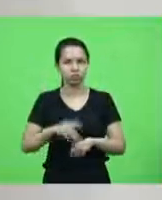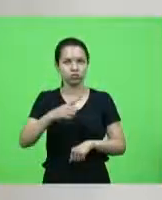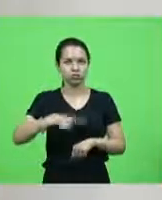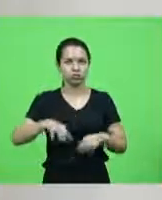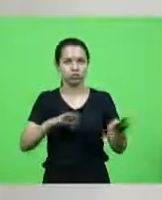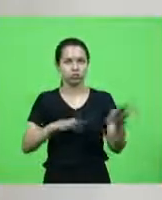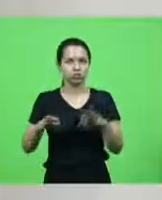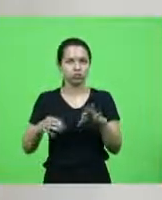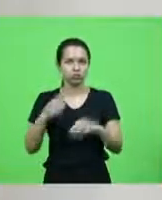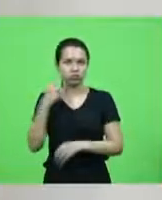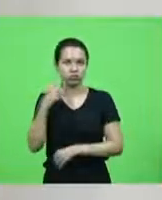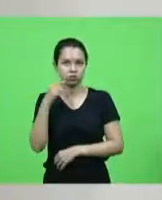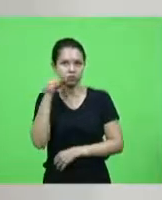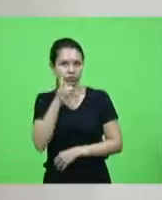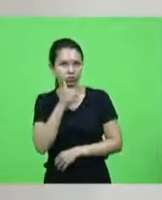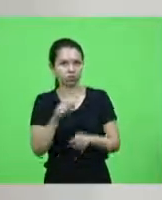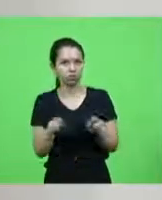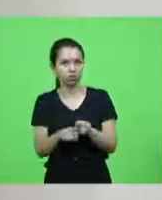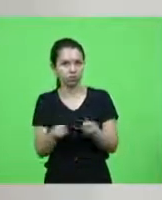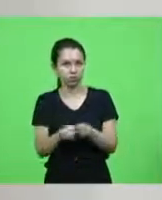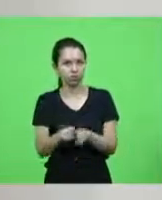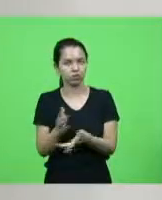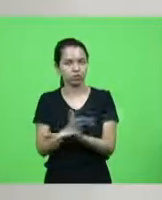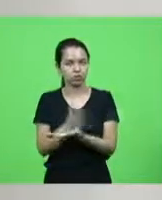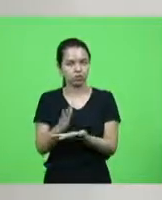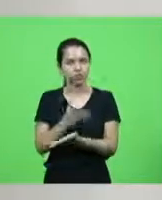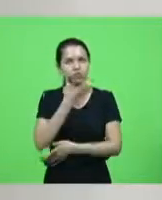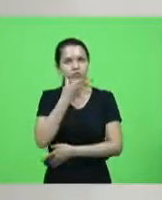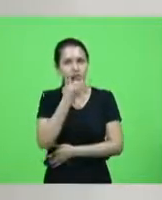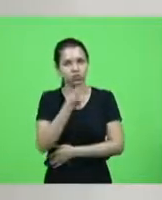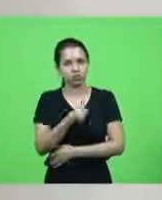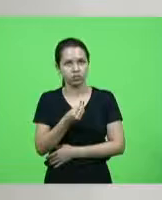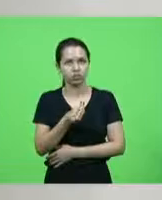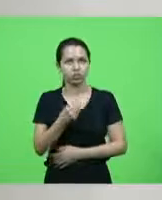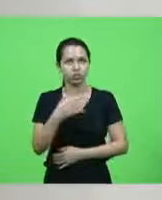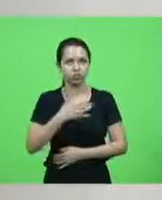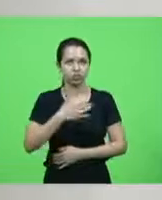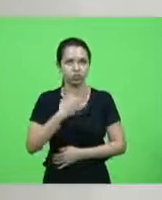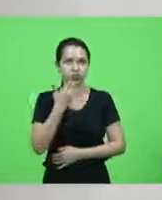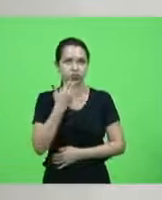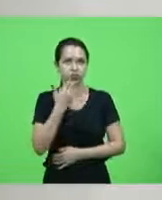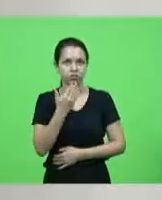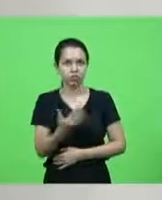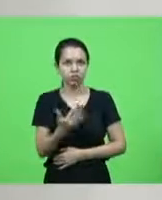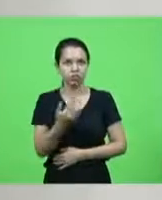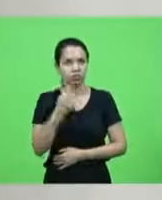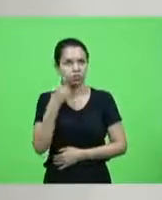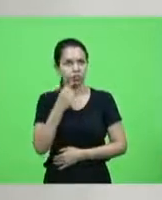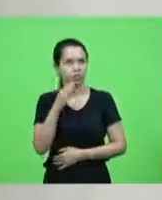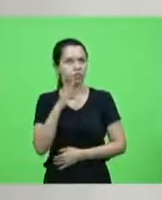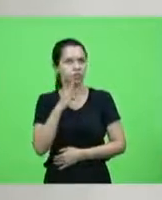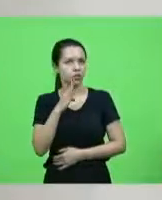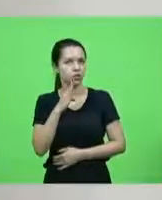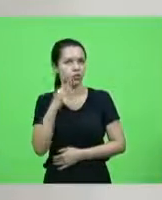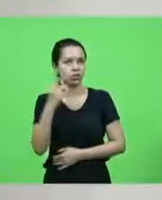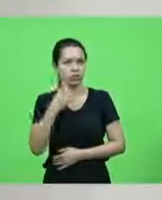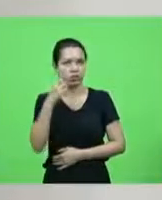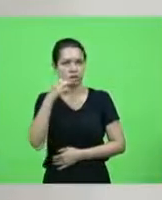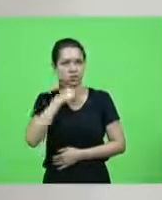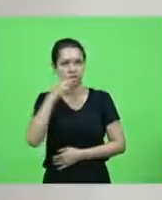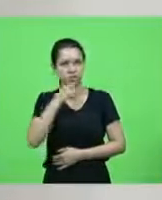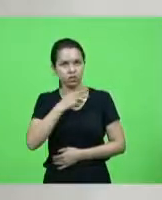deputadas mulheres mas também de alguns colegas homens o meu pedido deputado Berlanda e deputado Kennedy